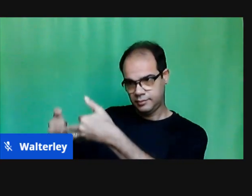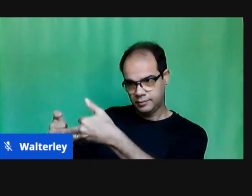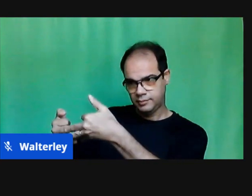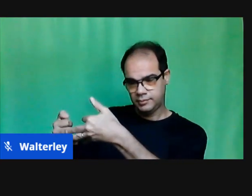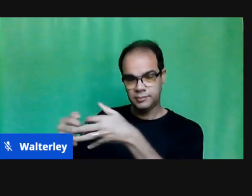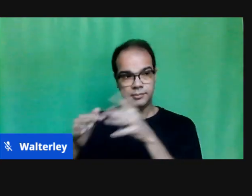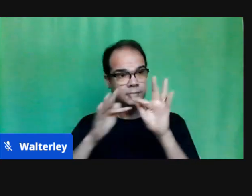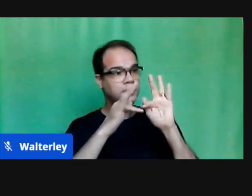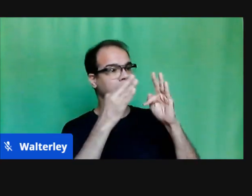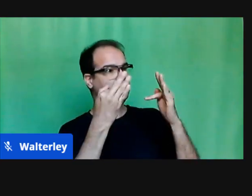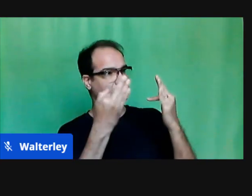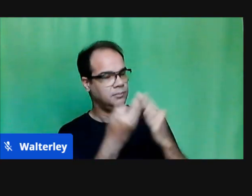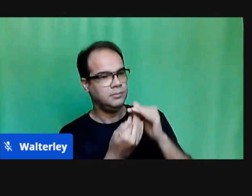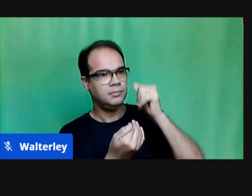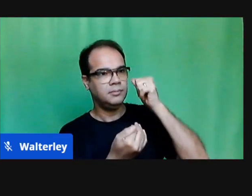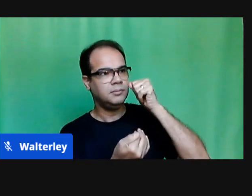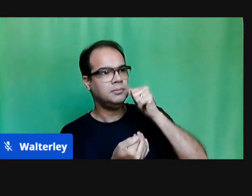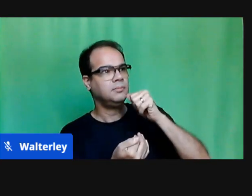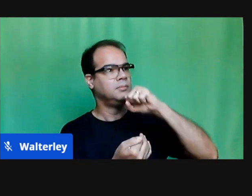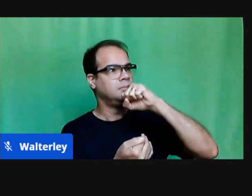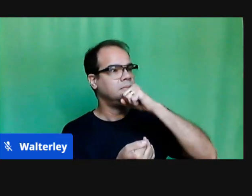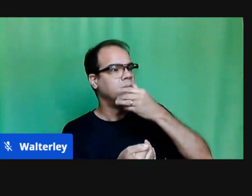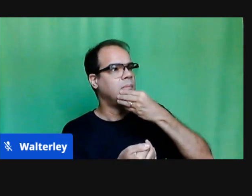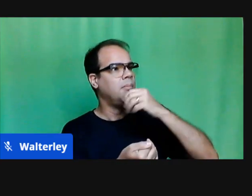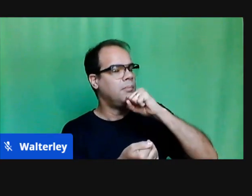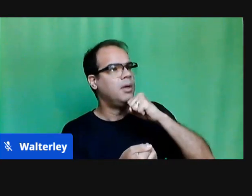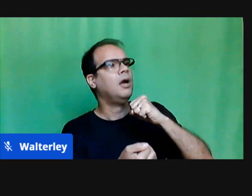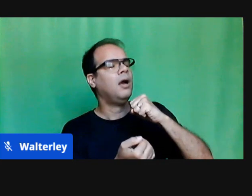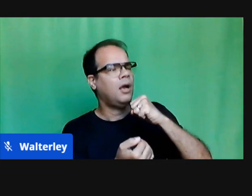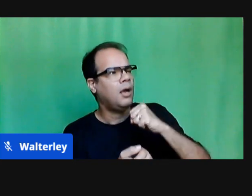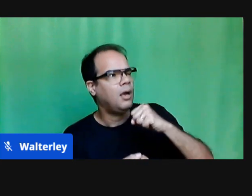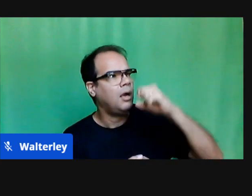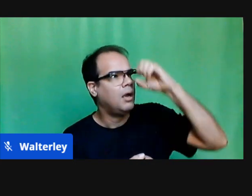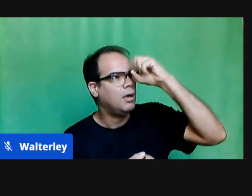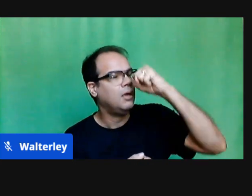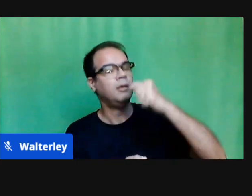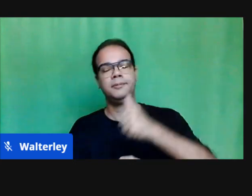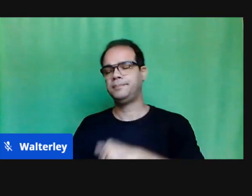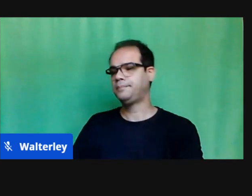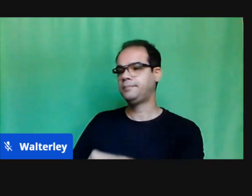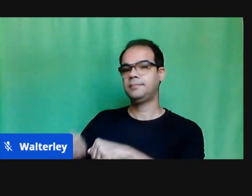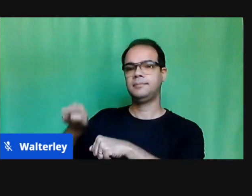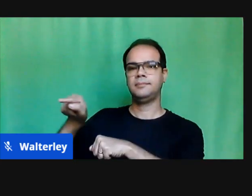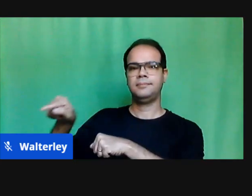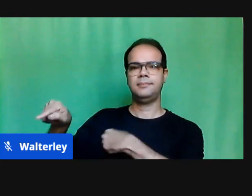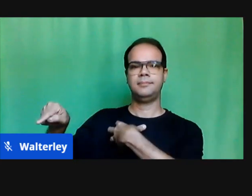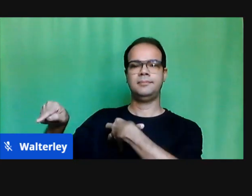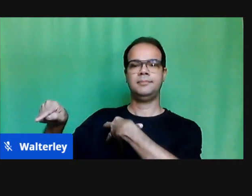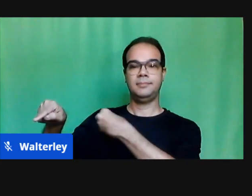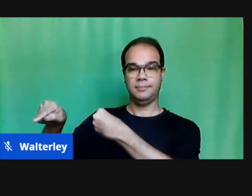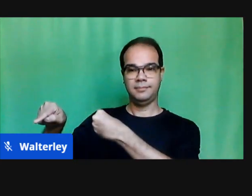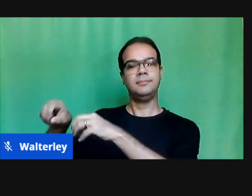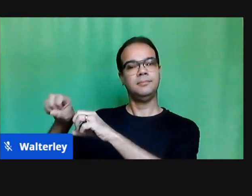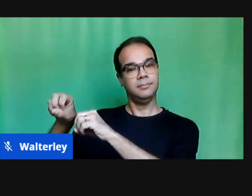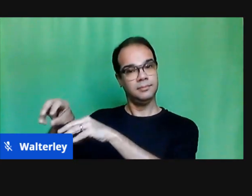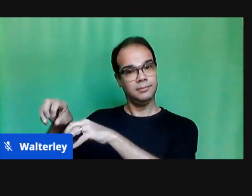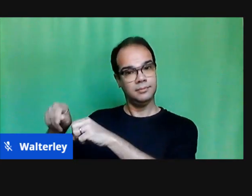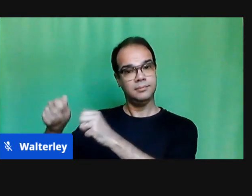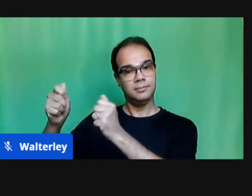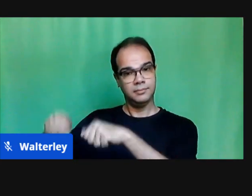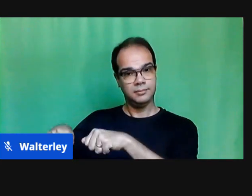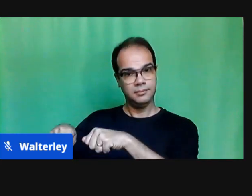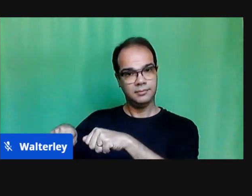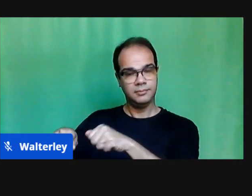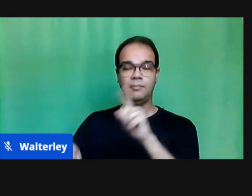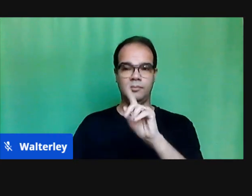a perspectiva da escola nunca foi de exigência, mas de acolhimento. Eu sempre